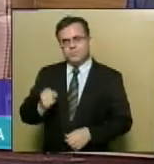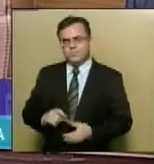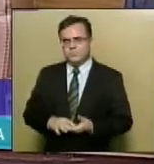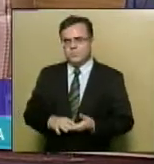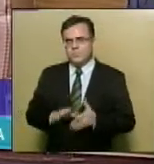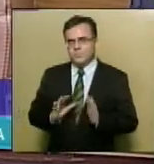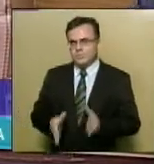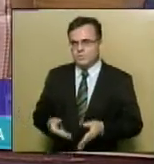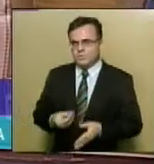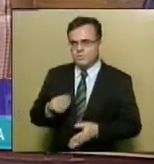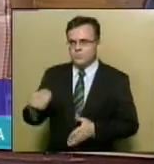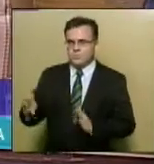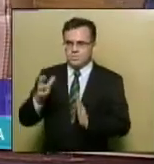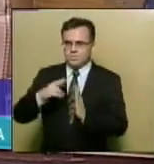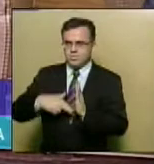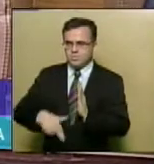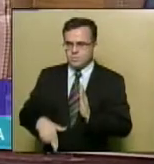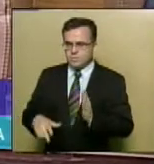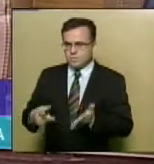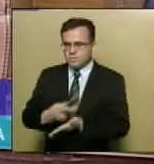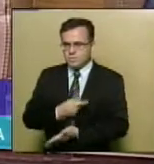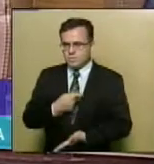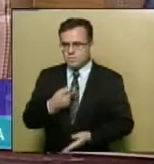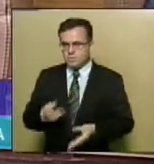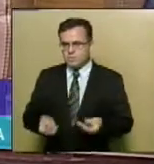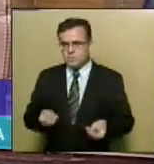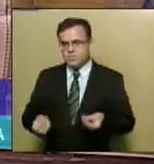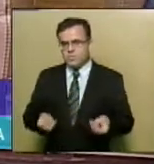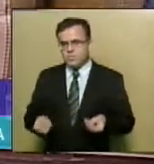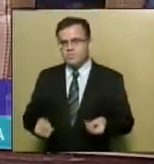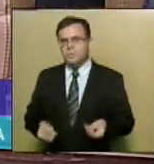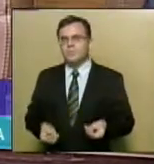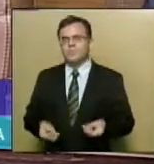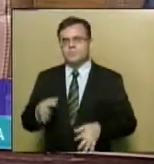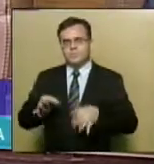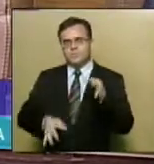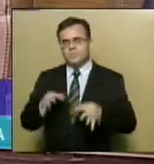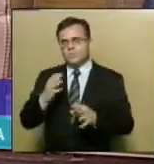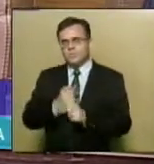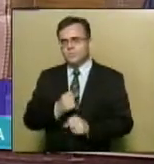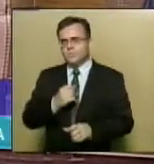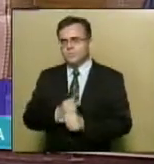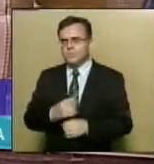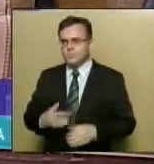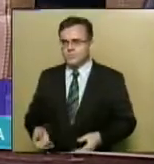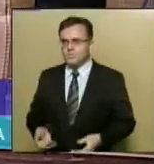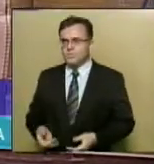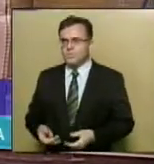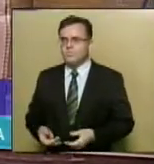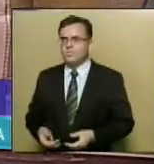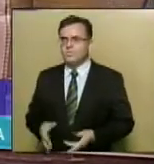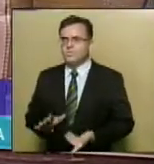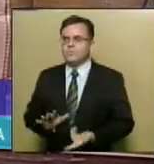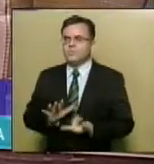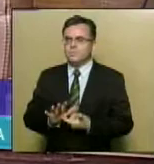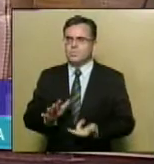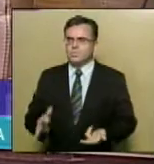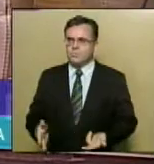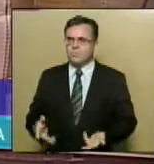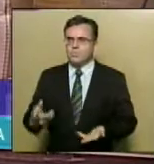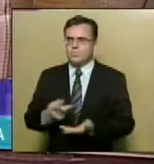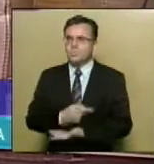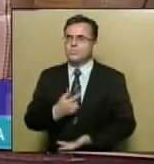Caminha relatório de atividade do Fundo de Modernização do Tribunal de Contas, referente ao exercício de